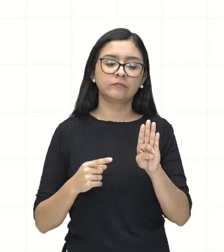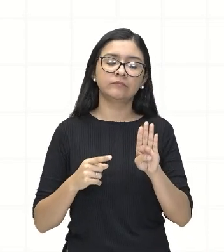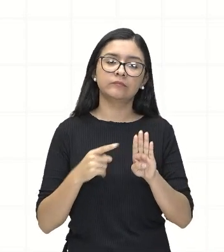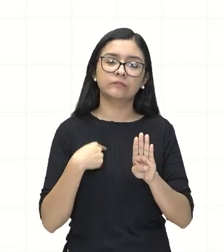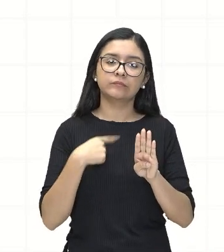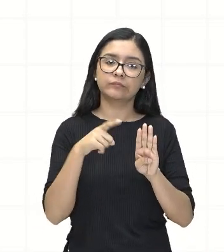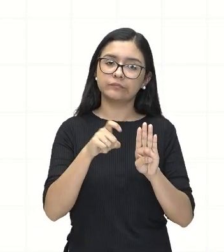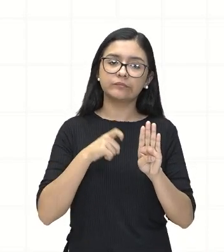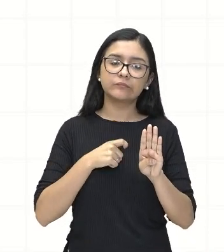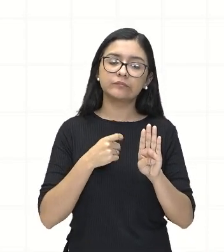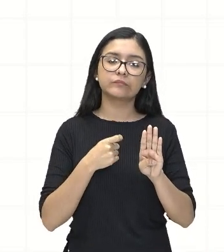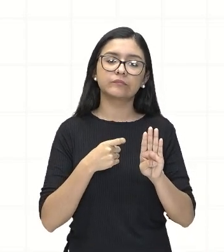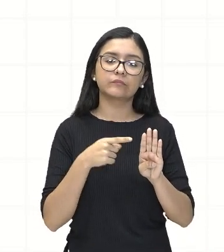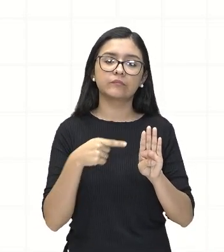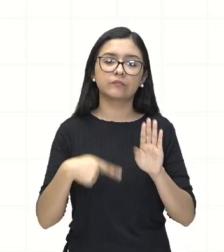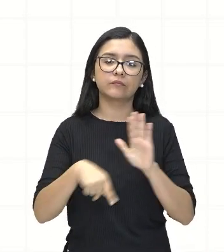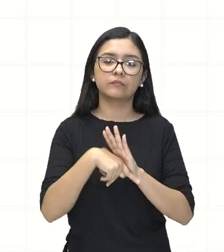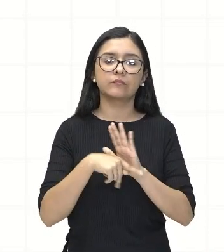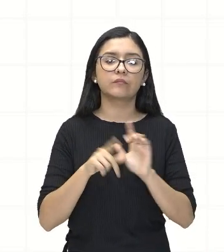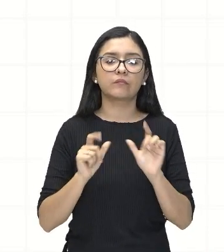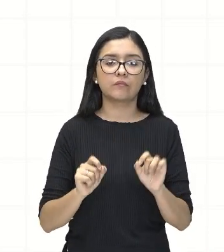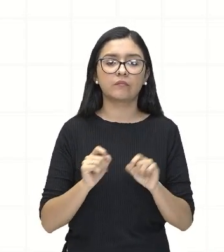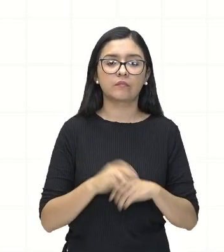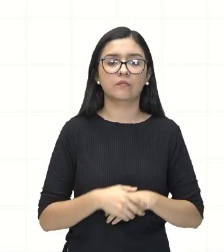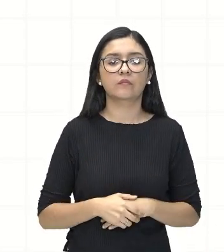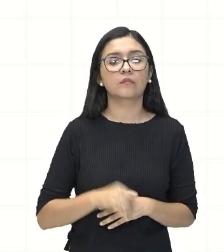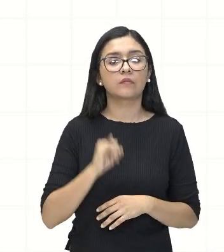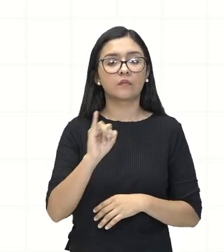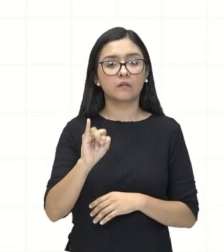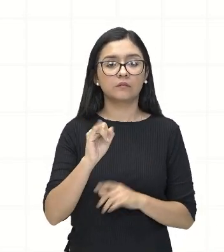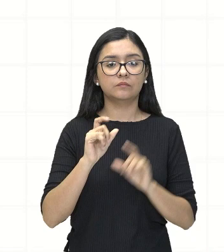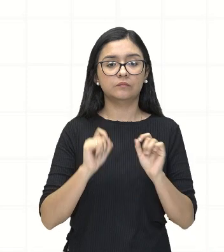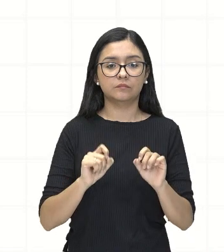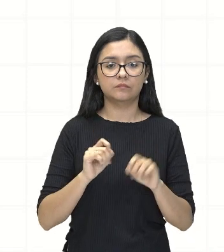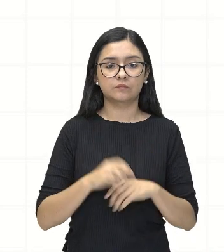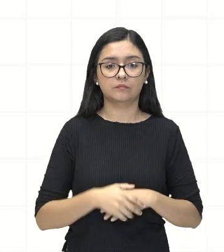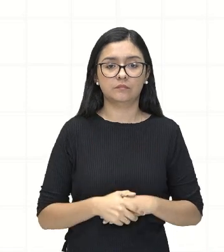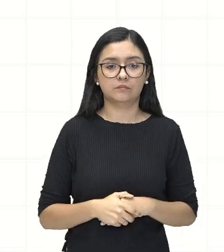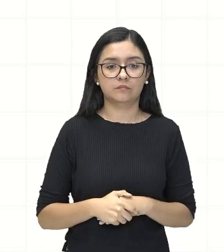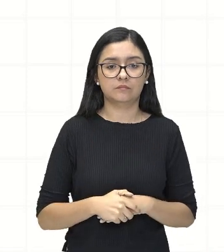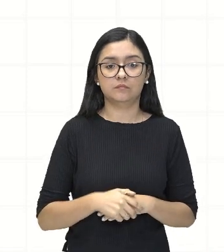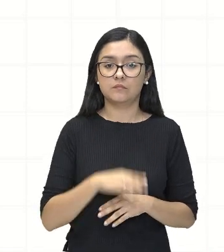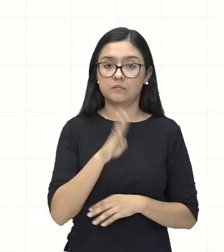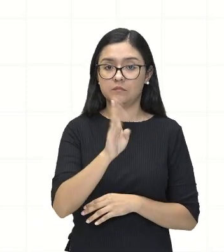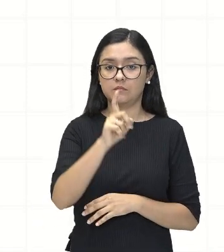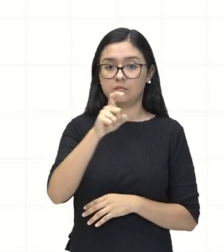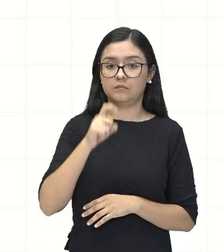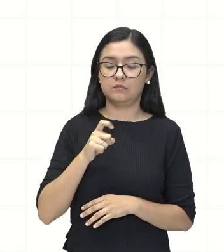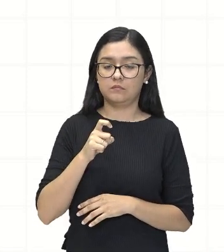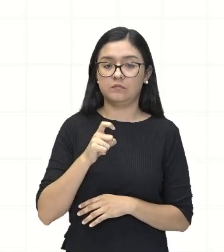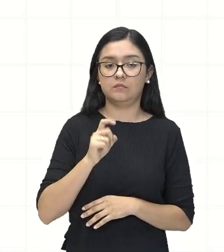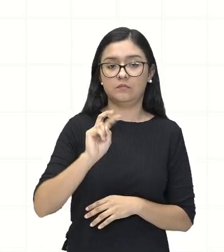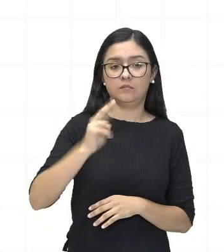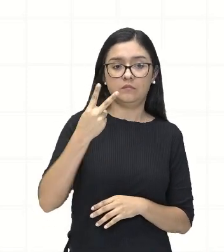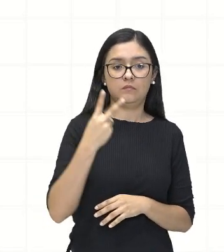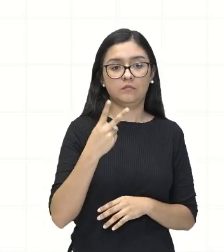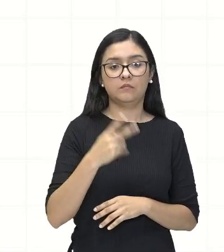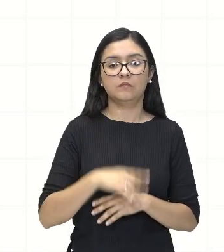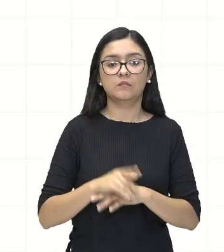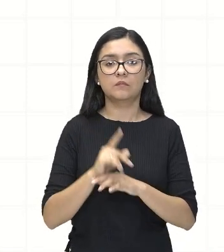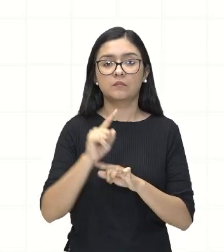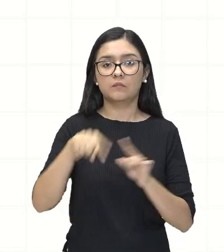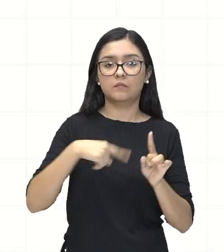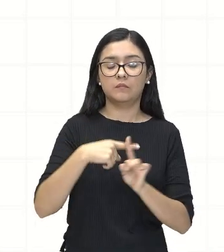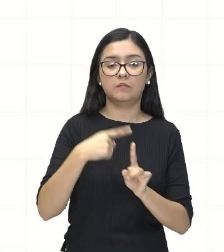Nós vimos aqui, ó, se nós tirarmos o AX ao quadrado, aqui, ó, BX mais C. Então, nós temos